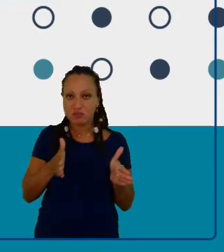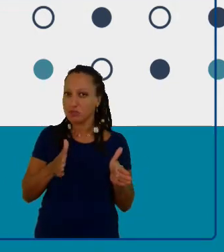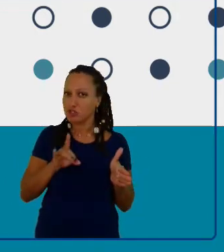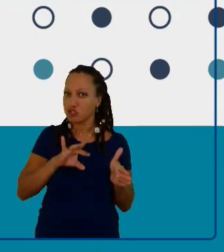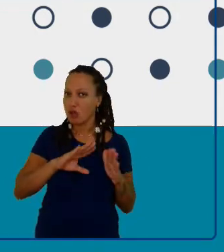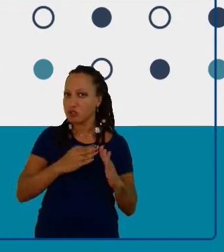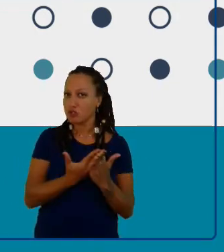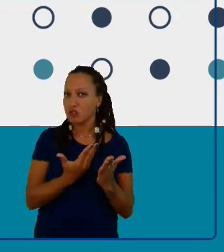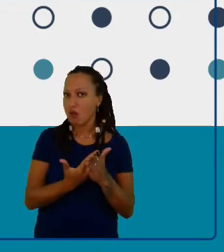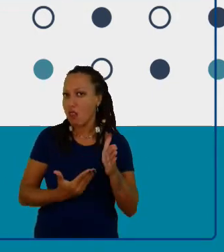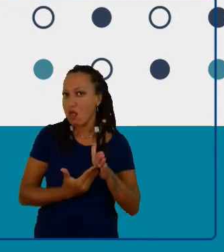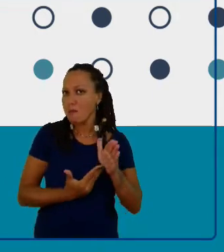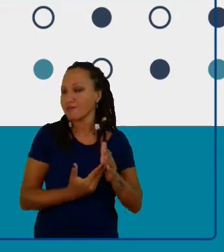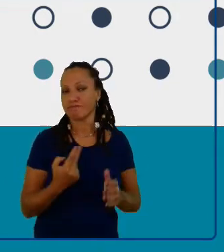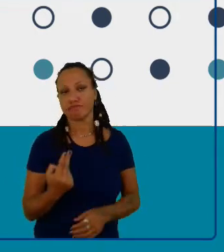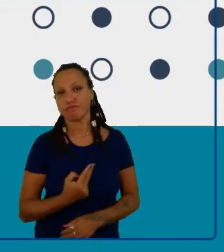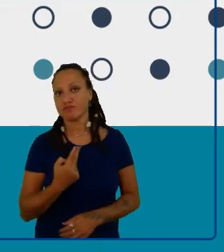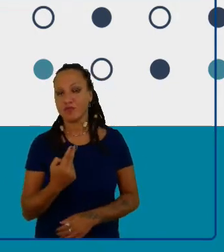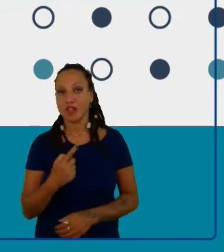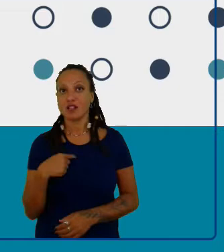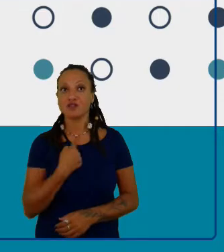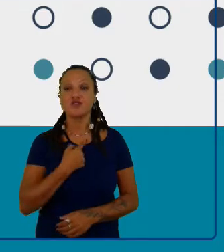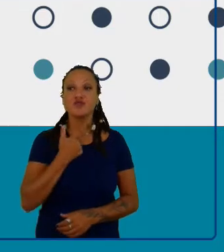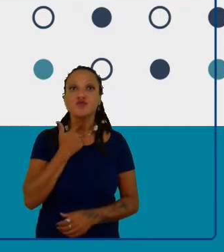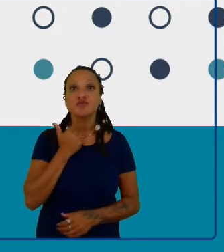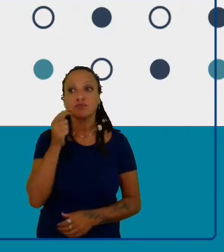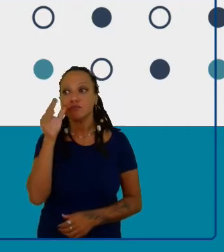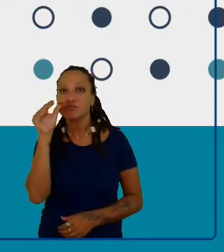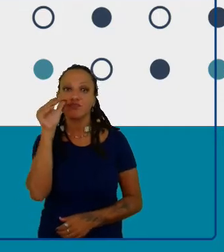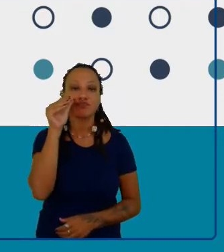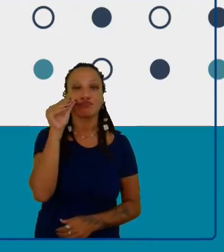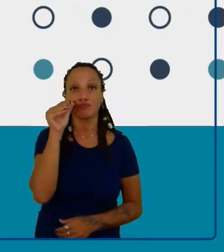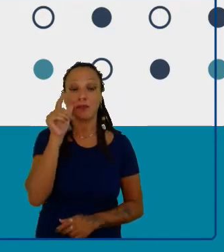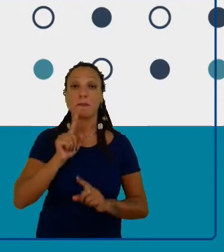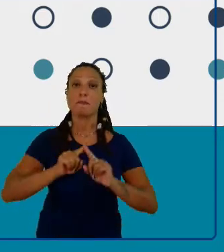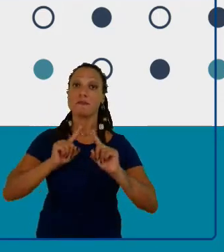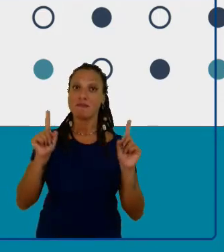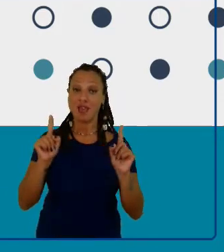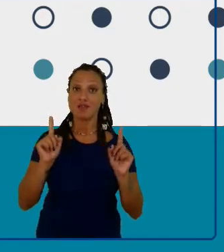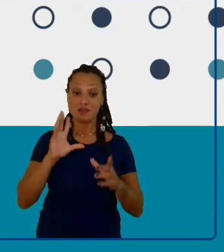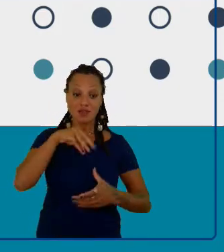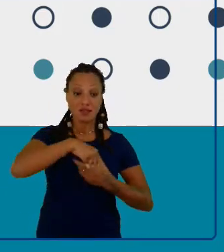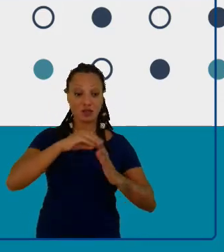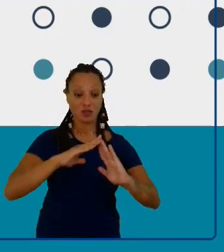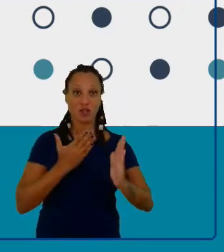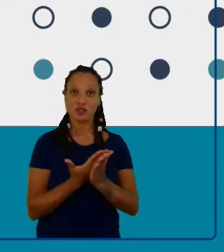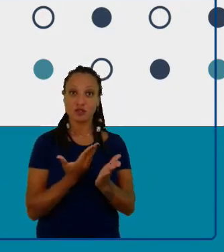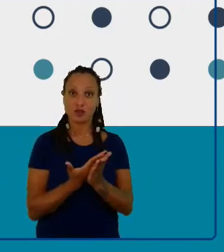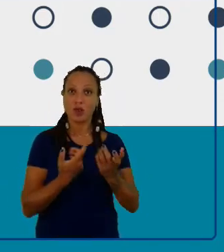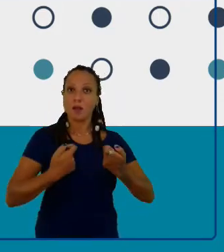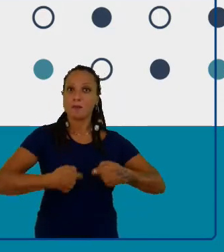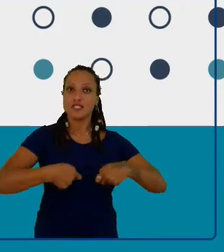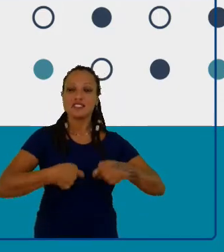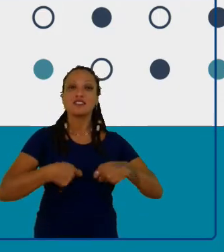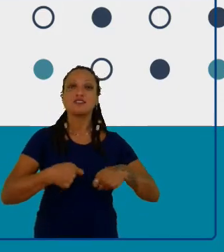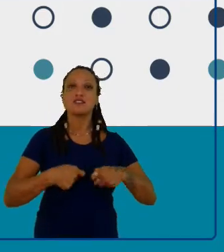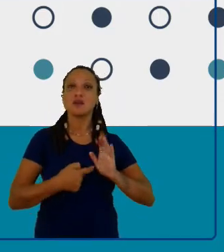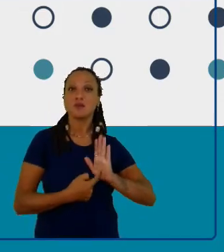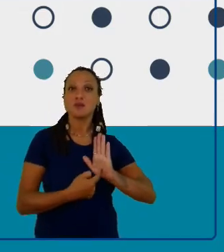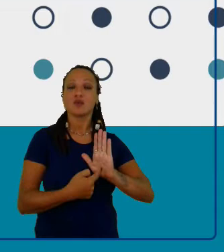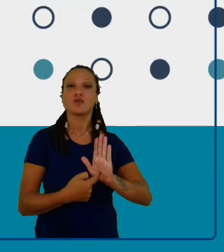aula, porém a sala de aula tem que ser capaz de trazer para dentro dela o universo da nossa